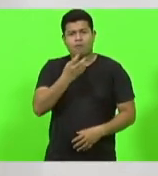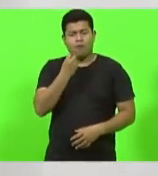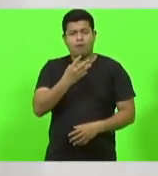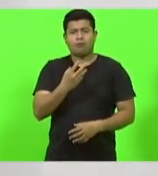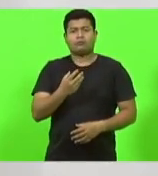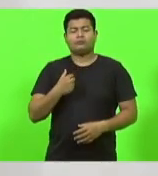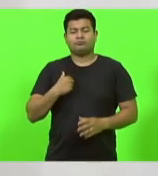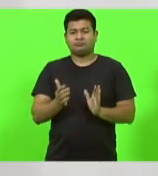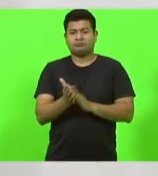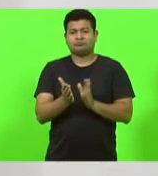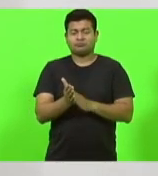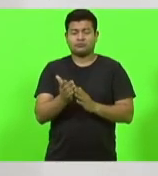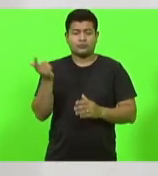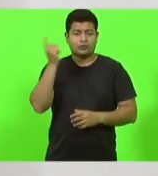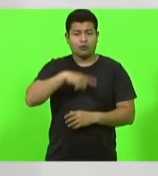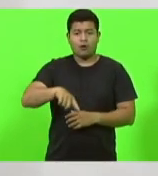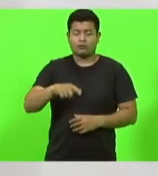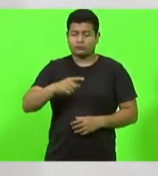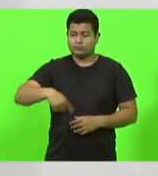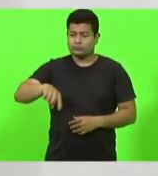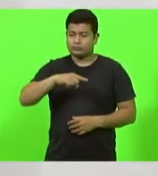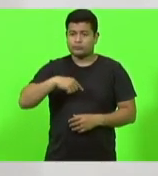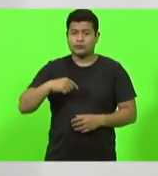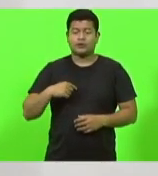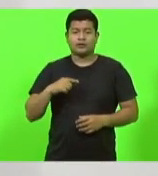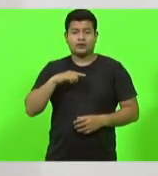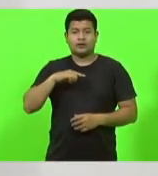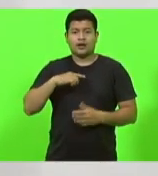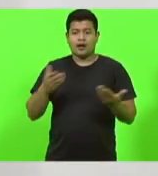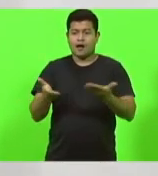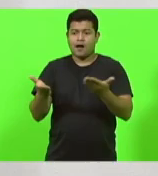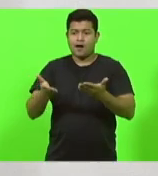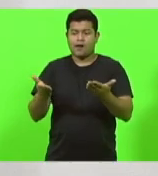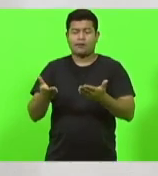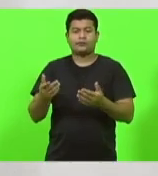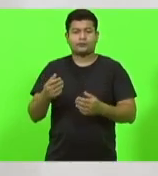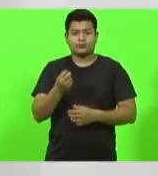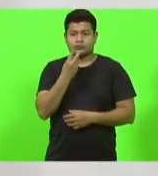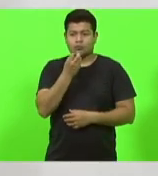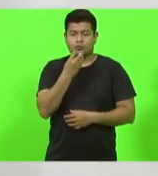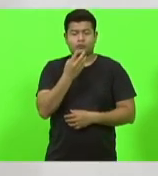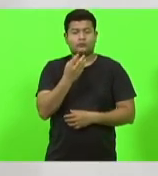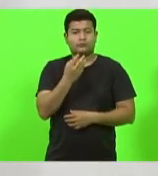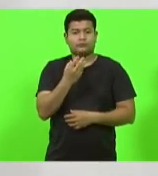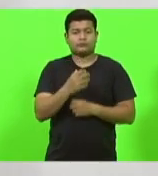conquista e com certeza esse equipamento à nossa disposição agora 100%.